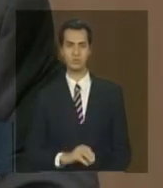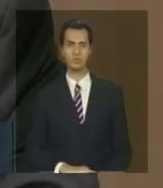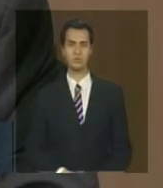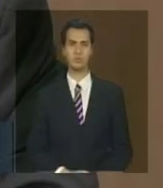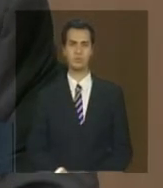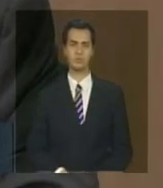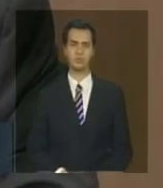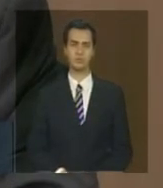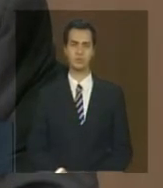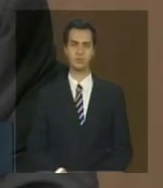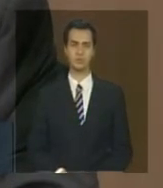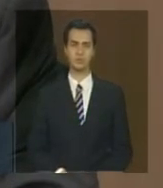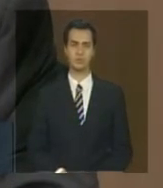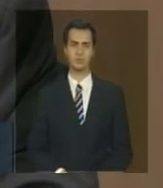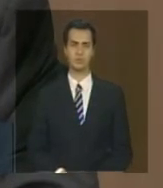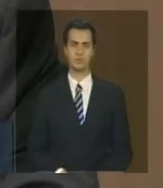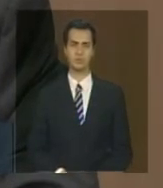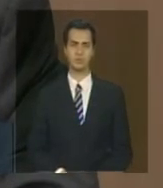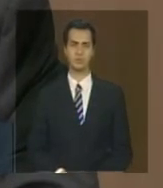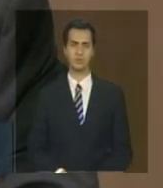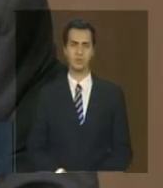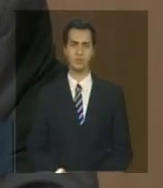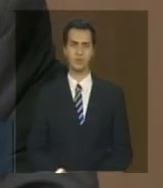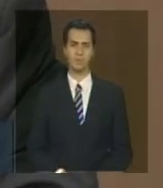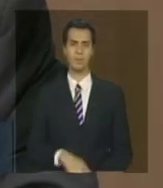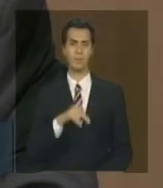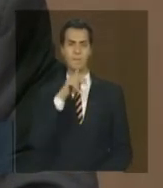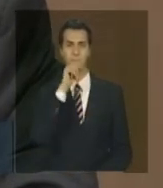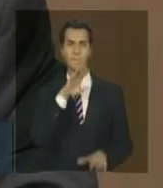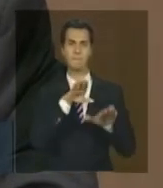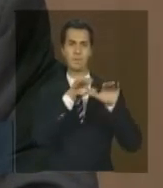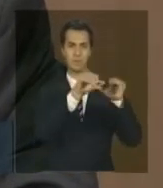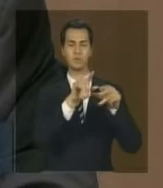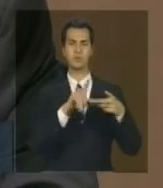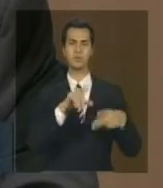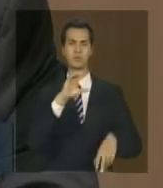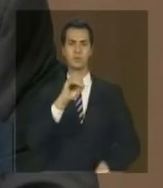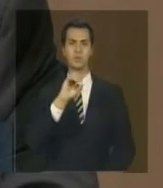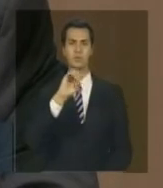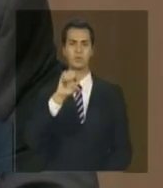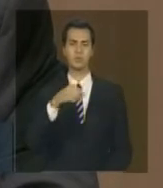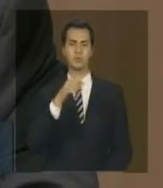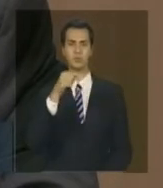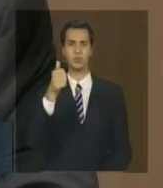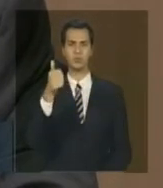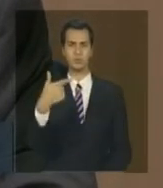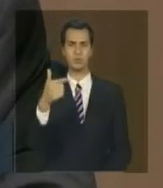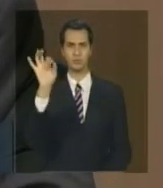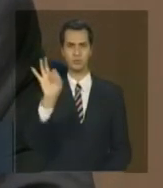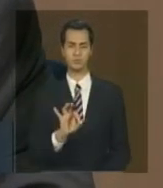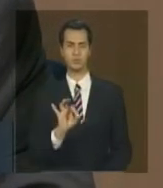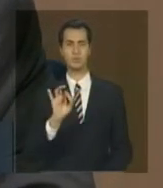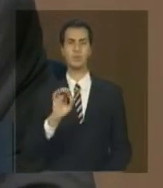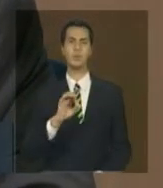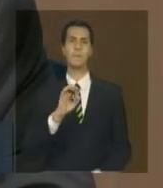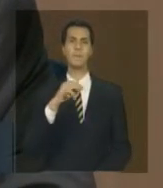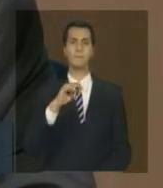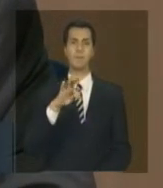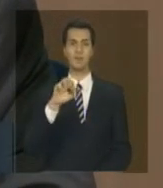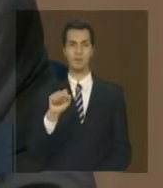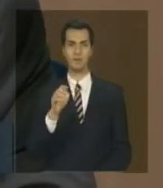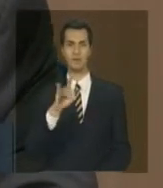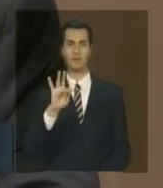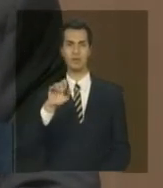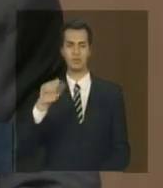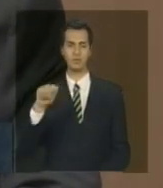um pouquinho abaixo do período anterior Pantanal 0,12% e Mata Atlântica 0,02